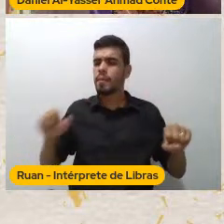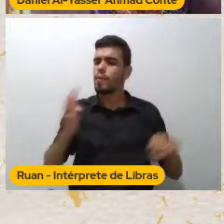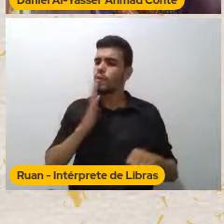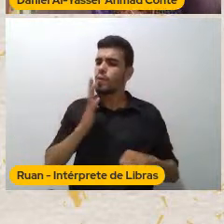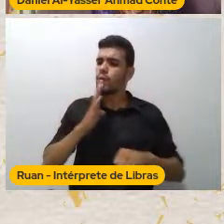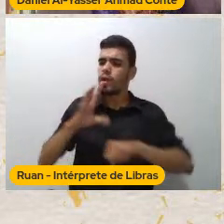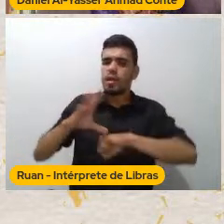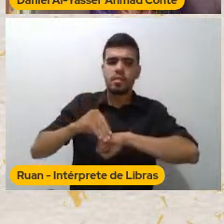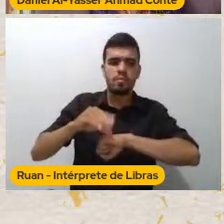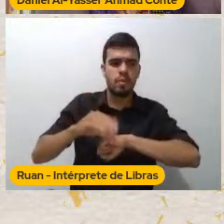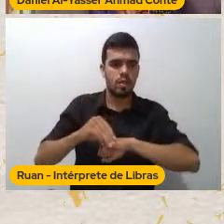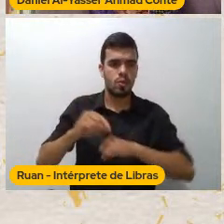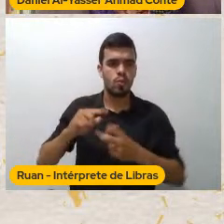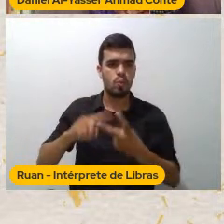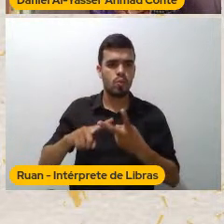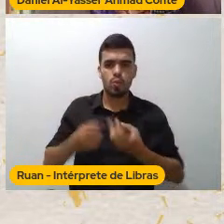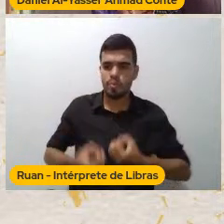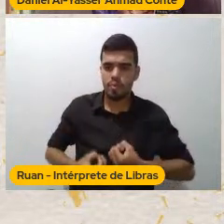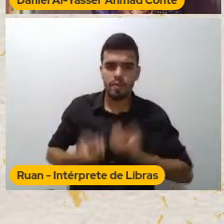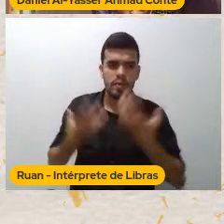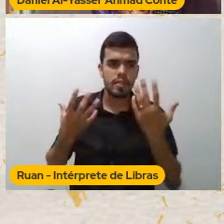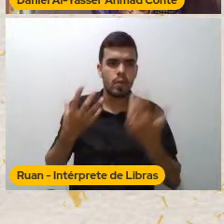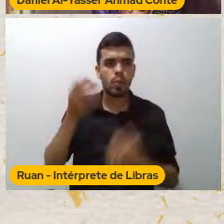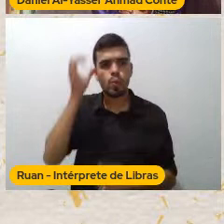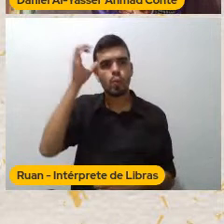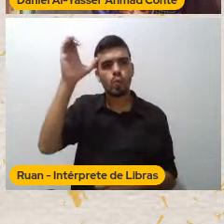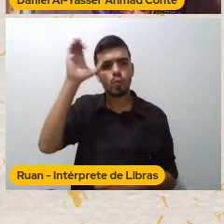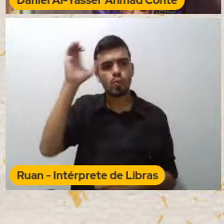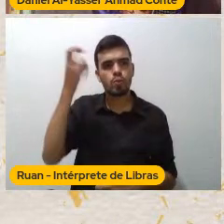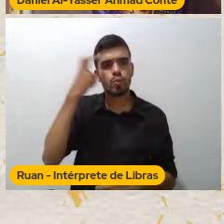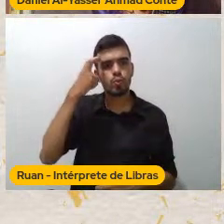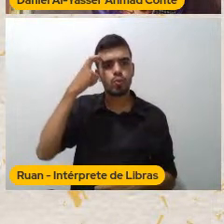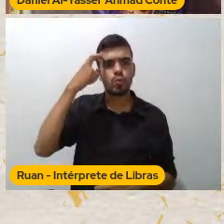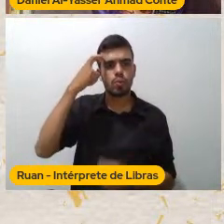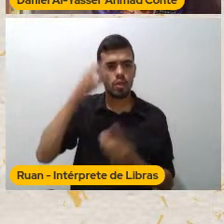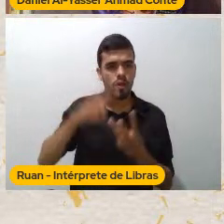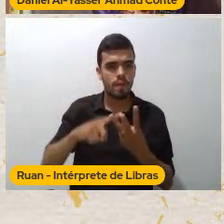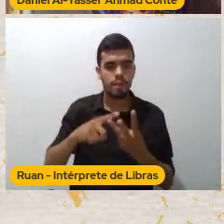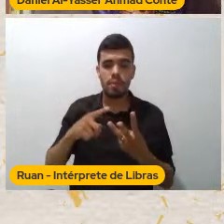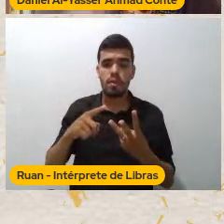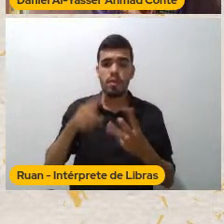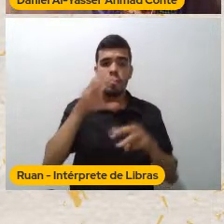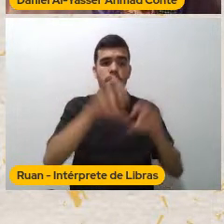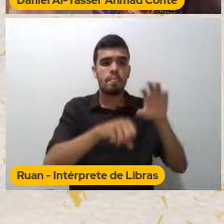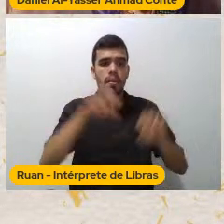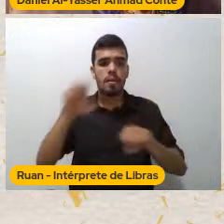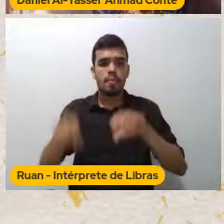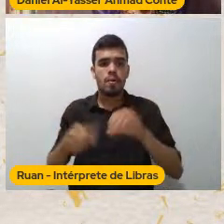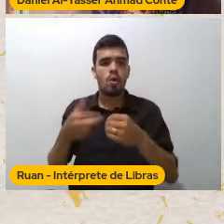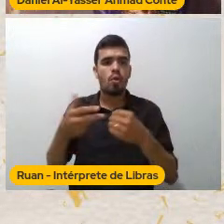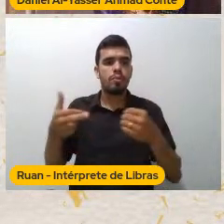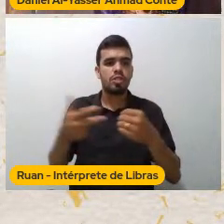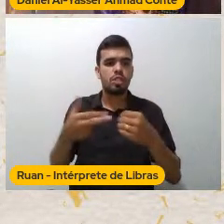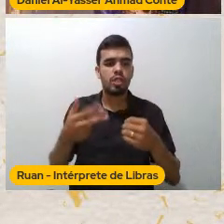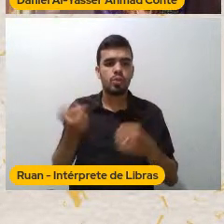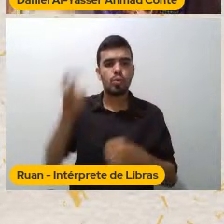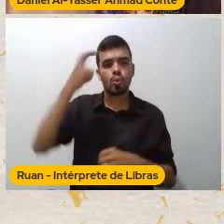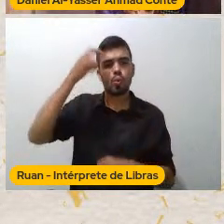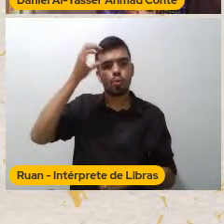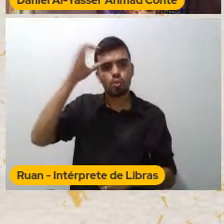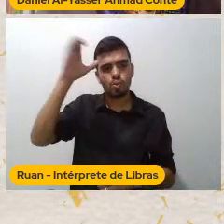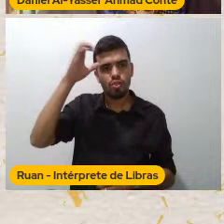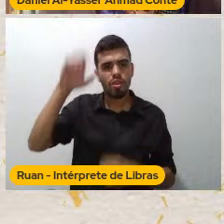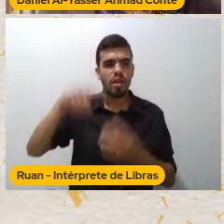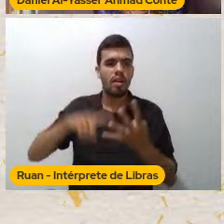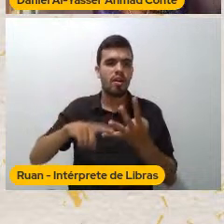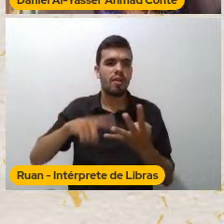Catalogar Objetos culturais Objetos Populares Danças Tudo É o domínio Tu